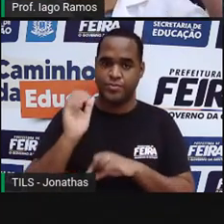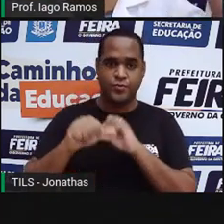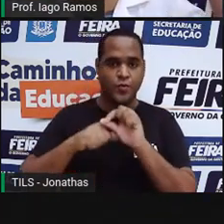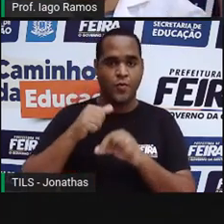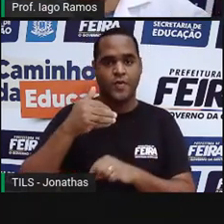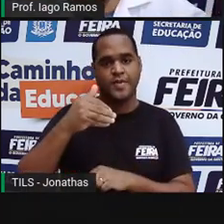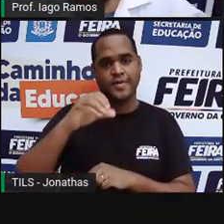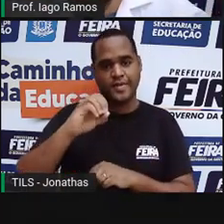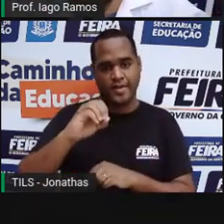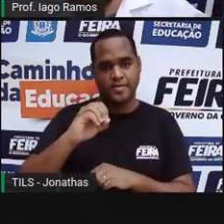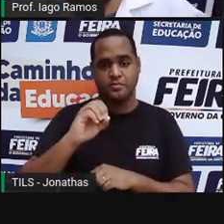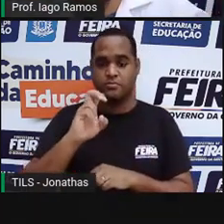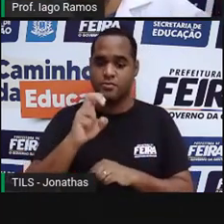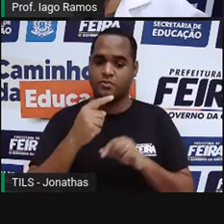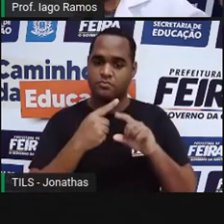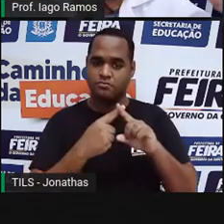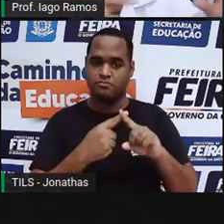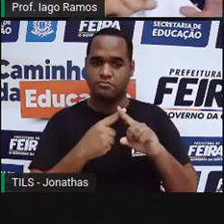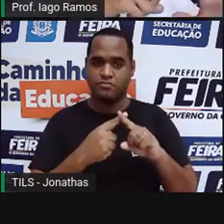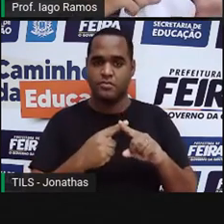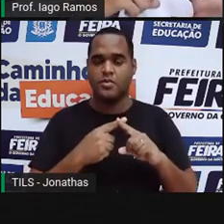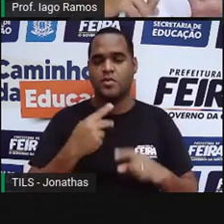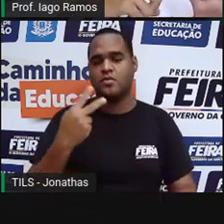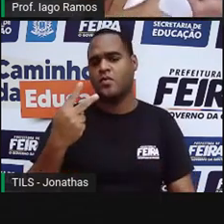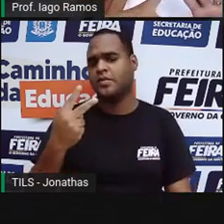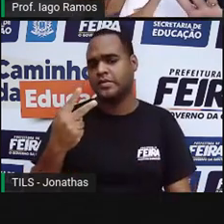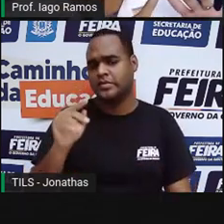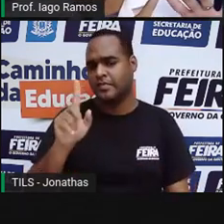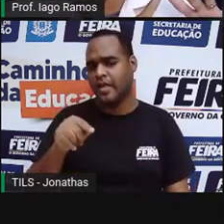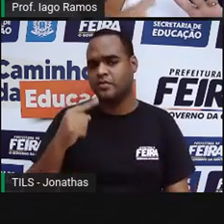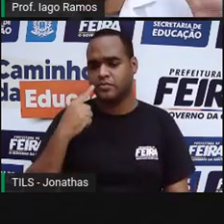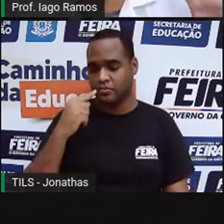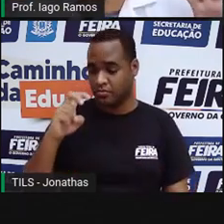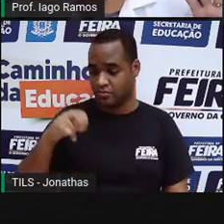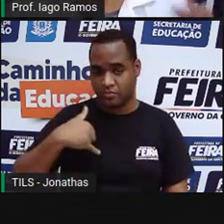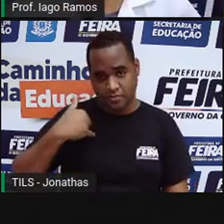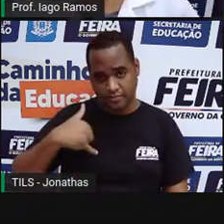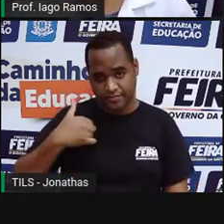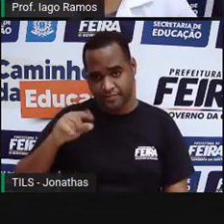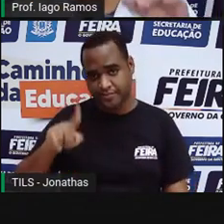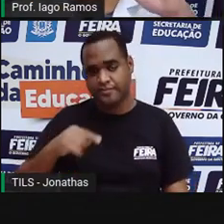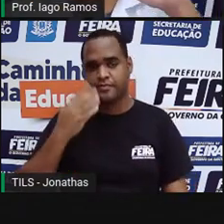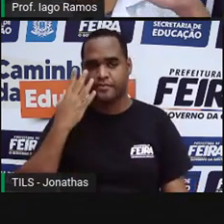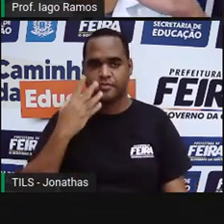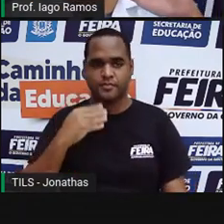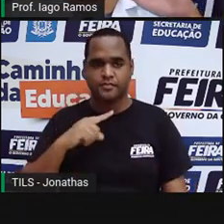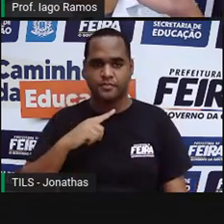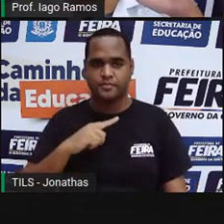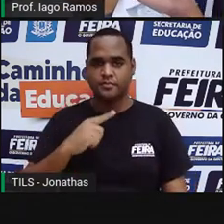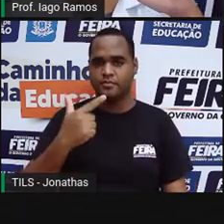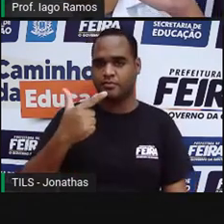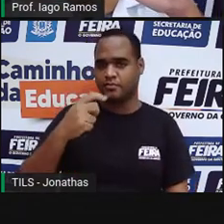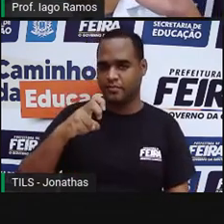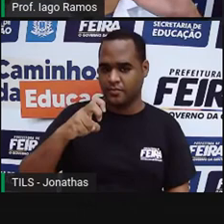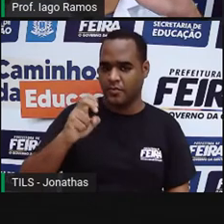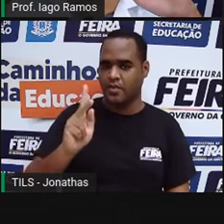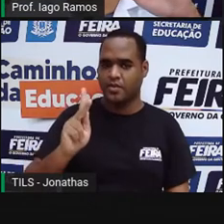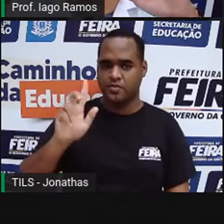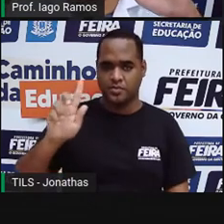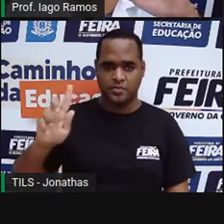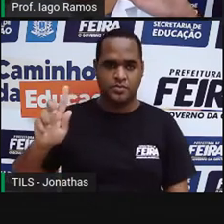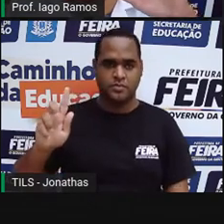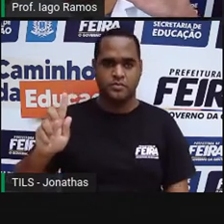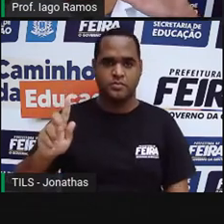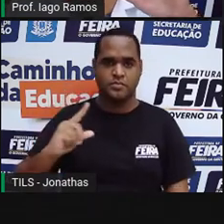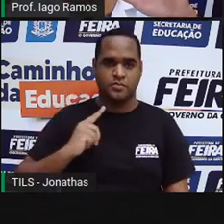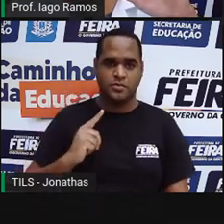10 multiplica por 2. Só que aos 5 anos, essa criança tem 25 kg. E aí a pergunta